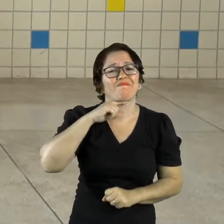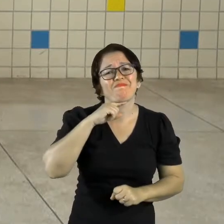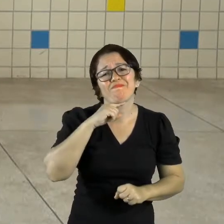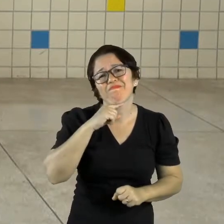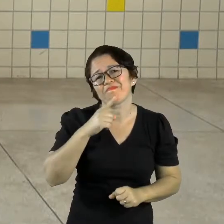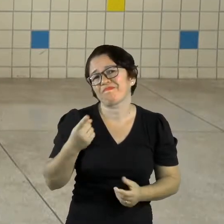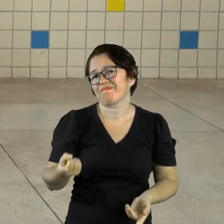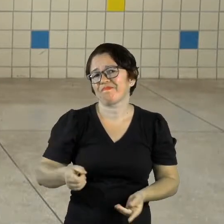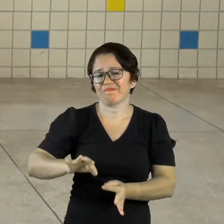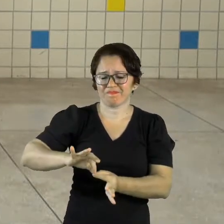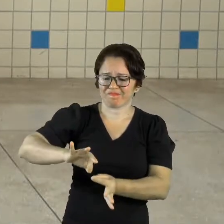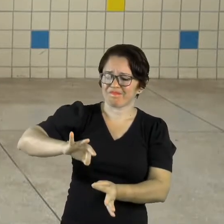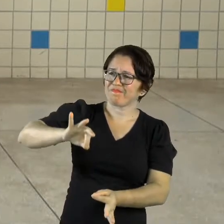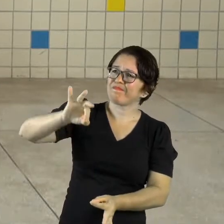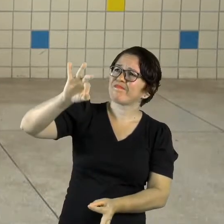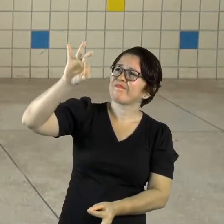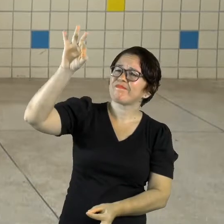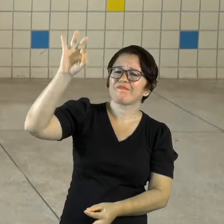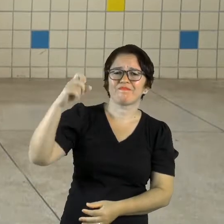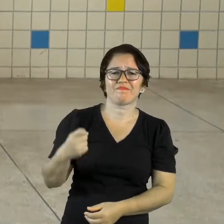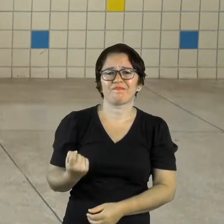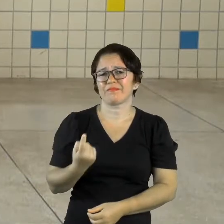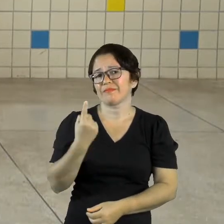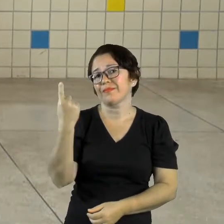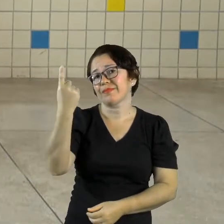estava bem lá no alto.